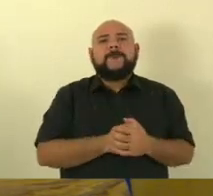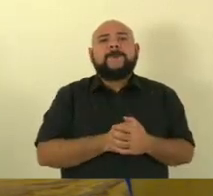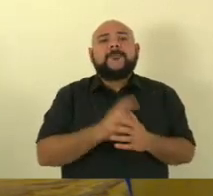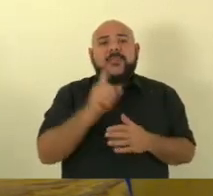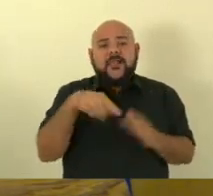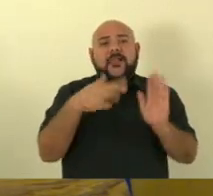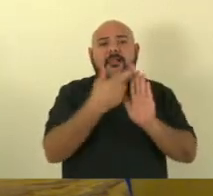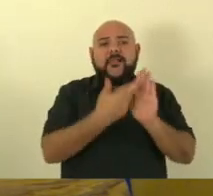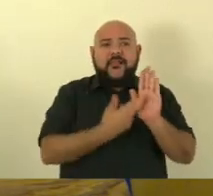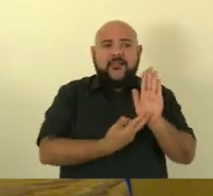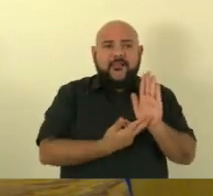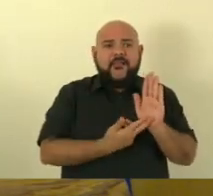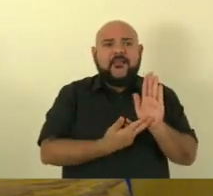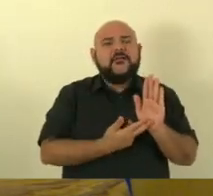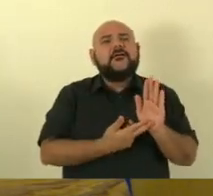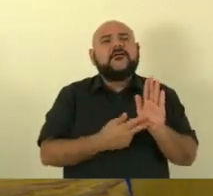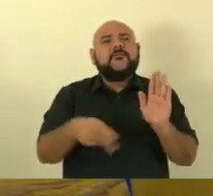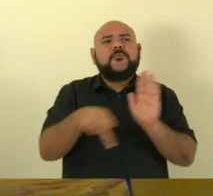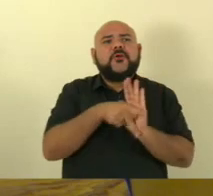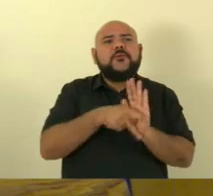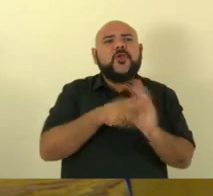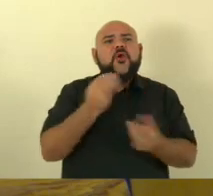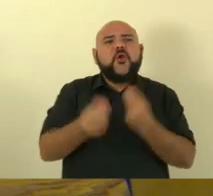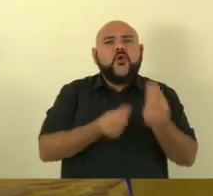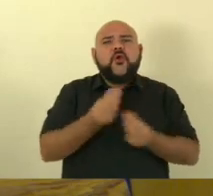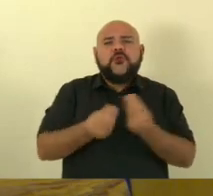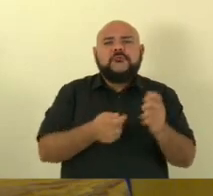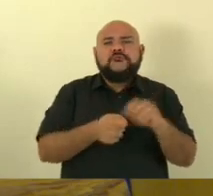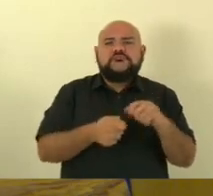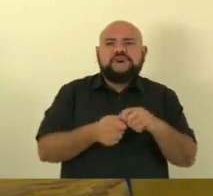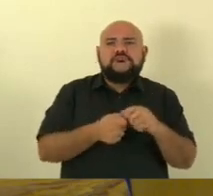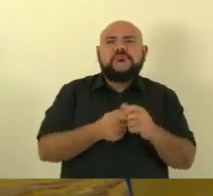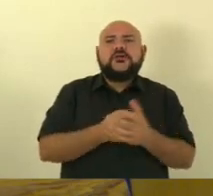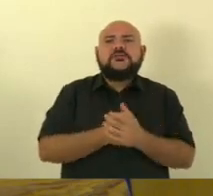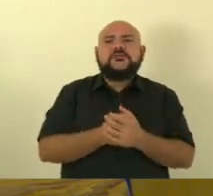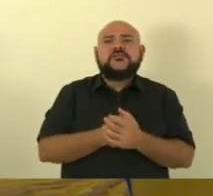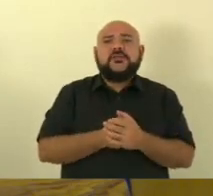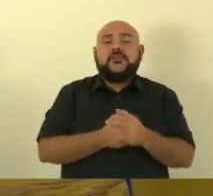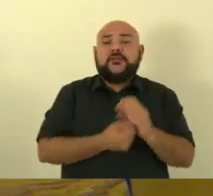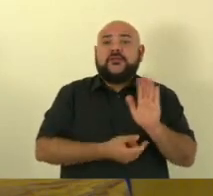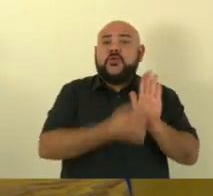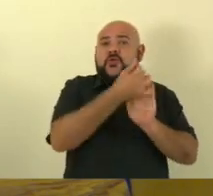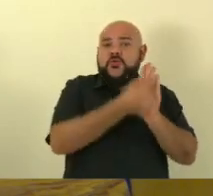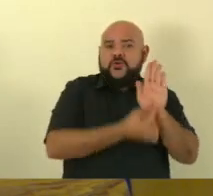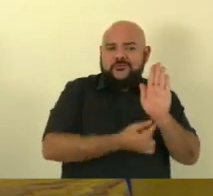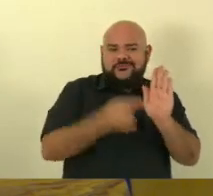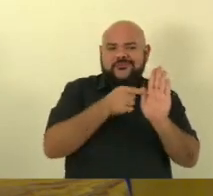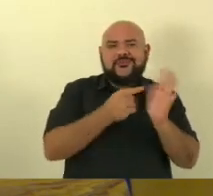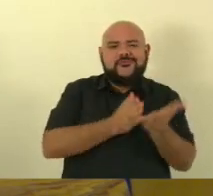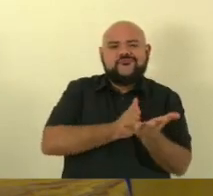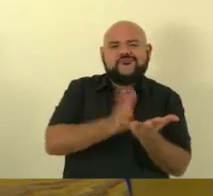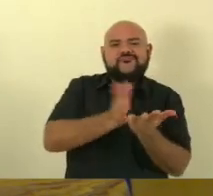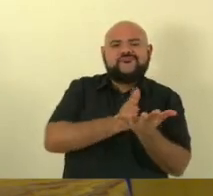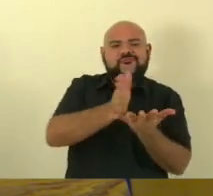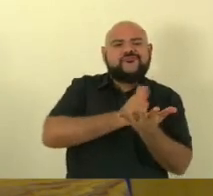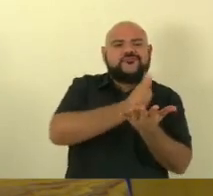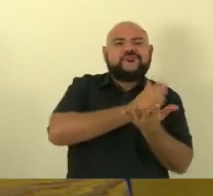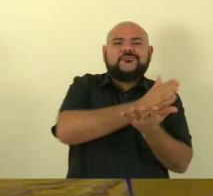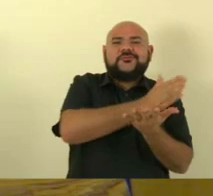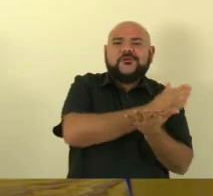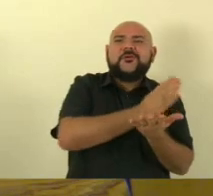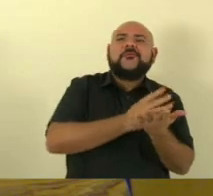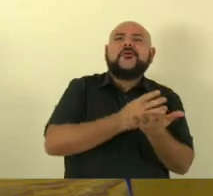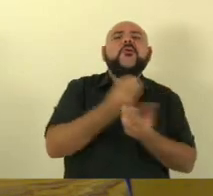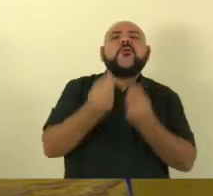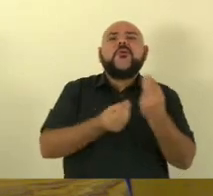no qual deverá caminhar o orçamento do estado do